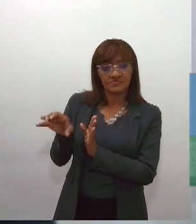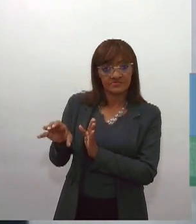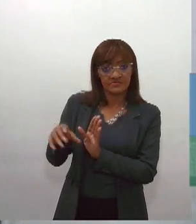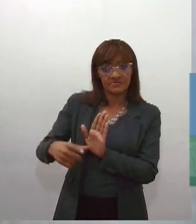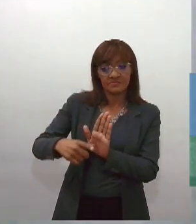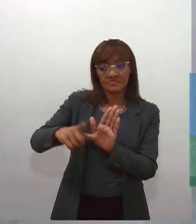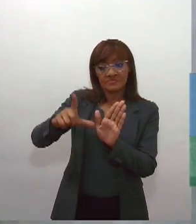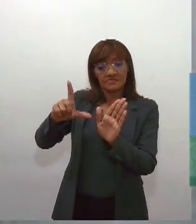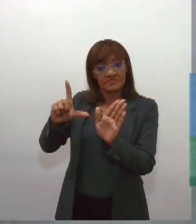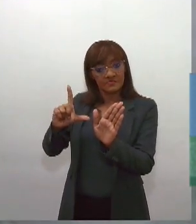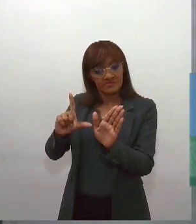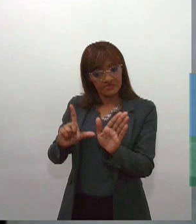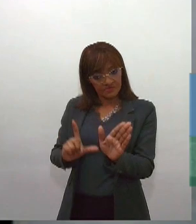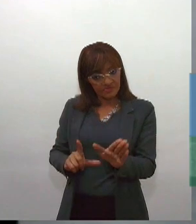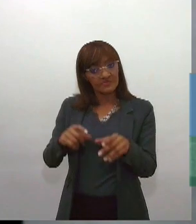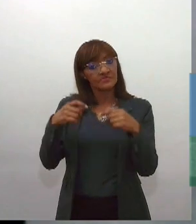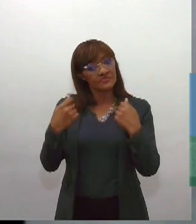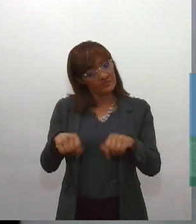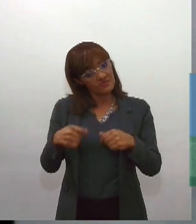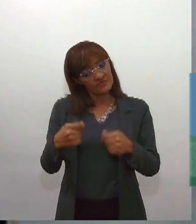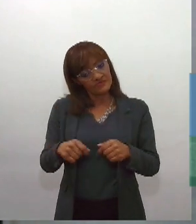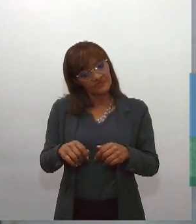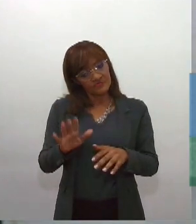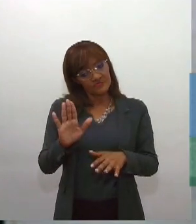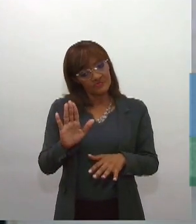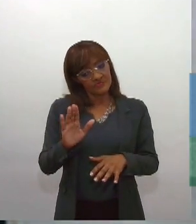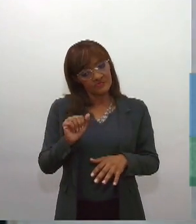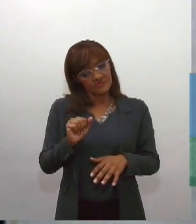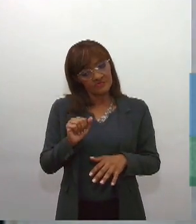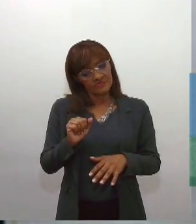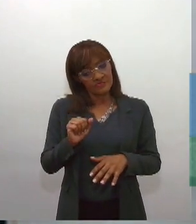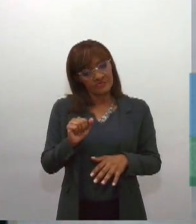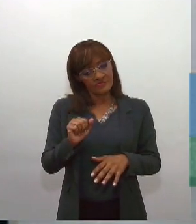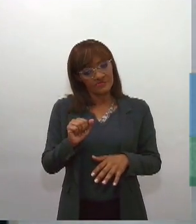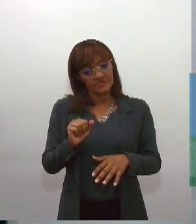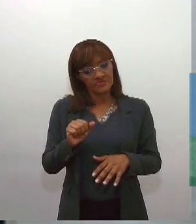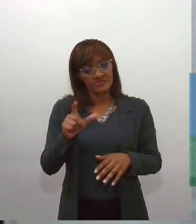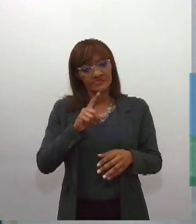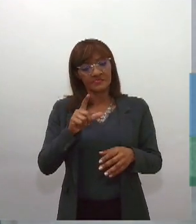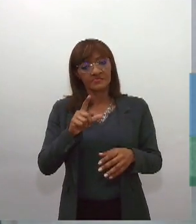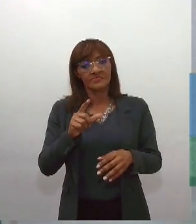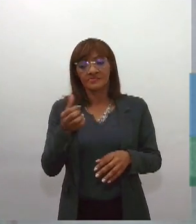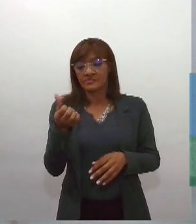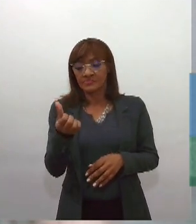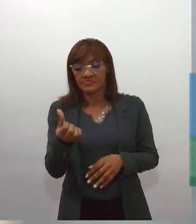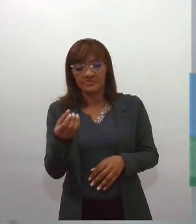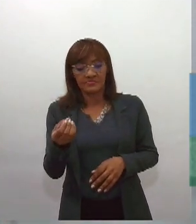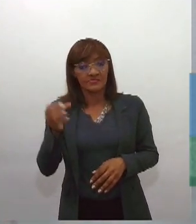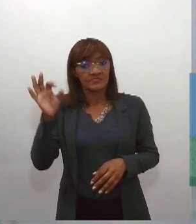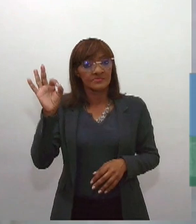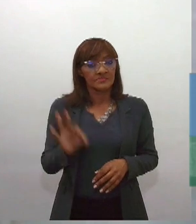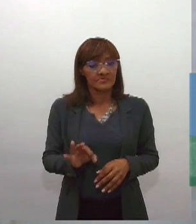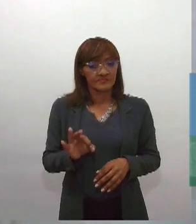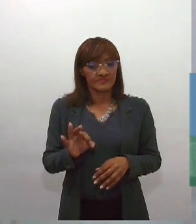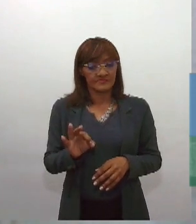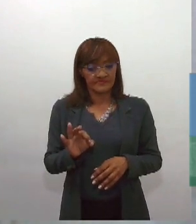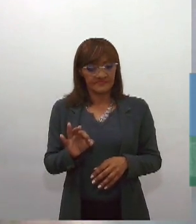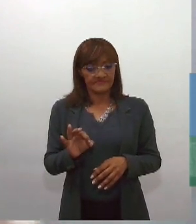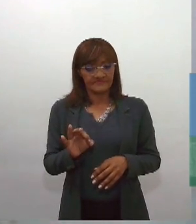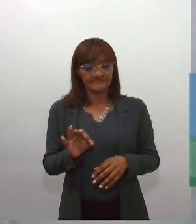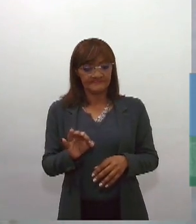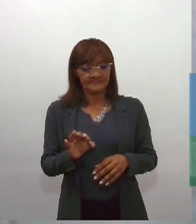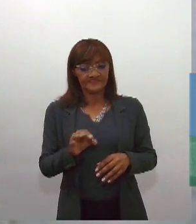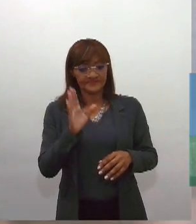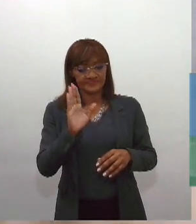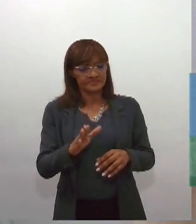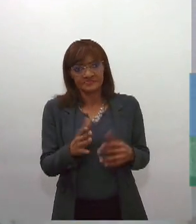você precisa, são três quintos, 60% dos votos de uma casa, como se, por exemplo, se